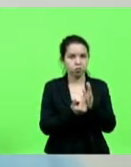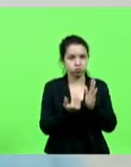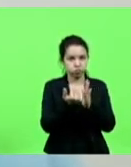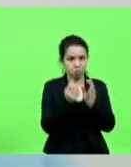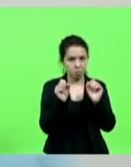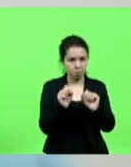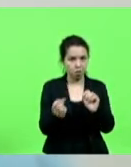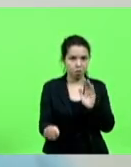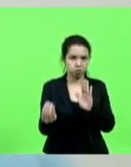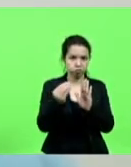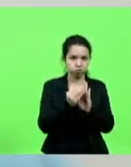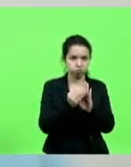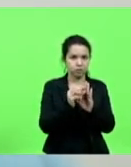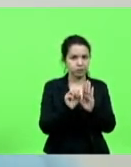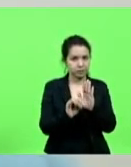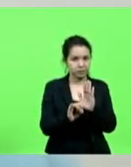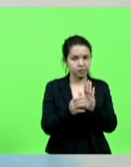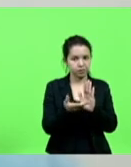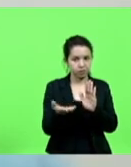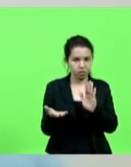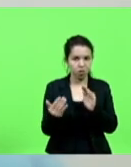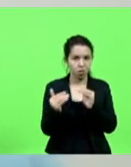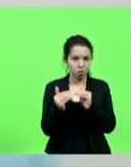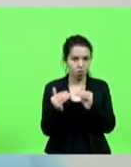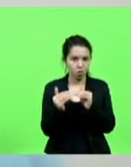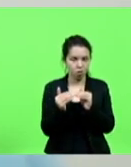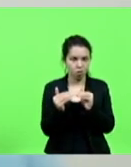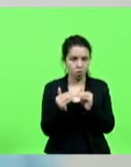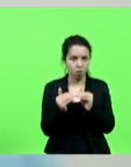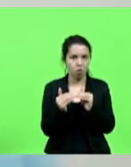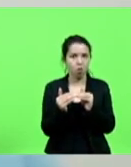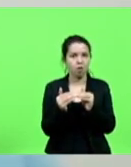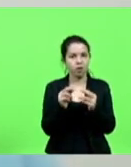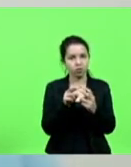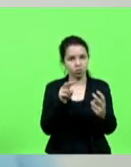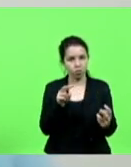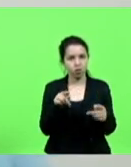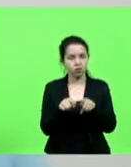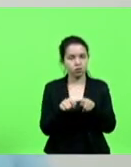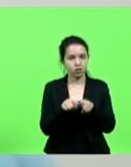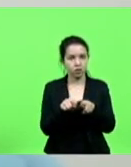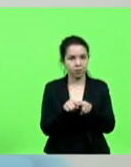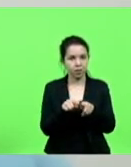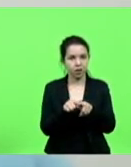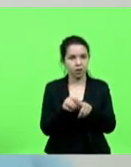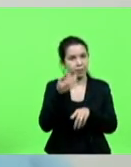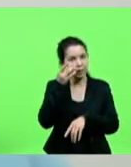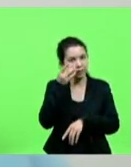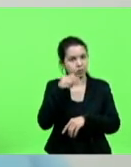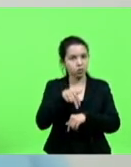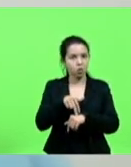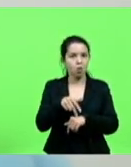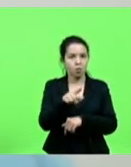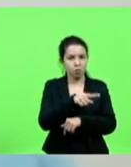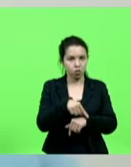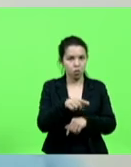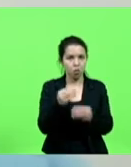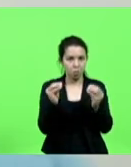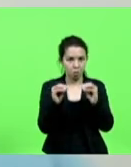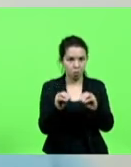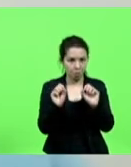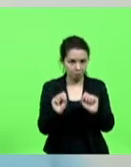tanto virtualmente quanto presencialmente para que a gente inclua essa matéria. Tudo bem?